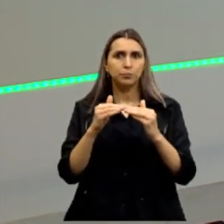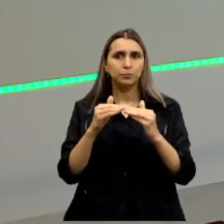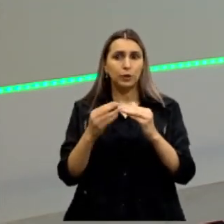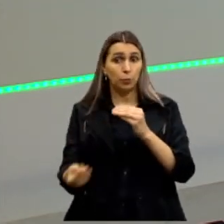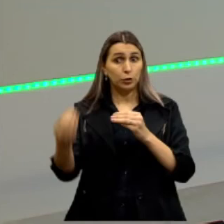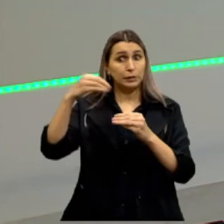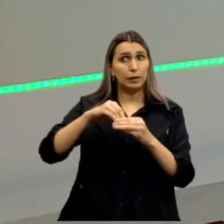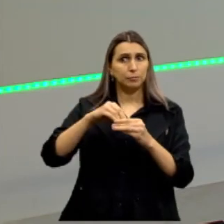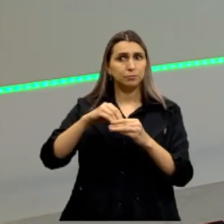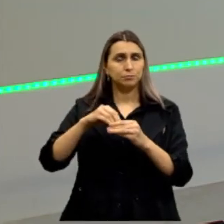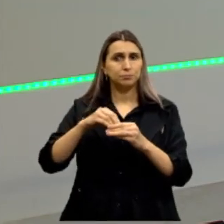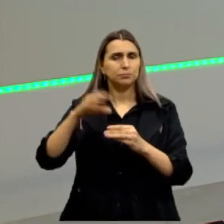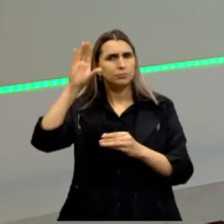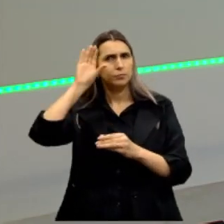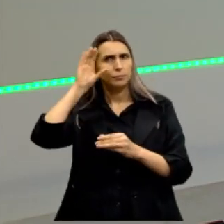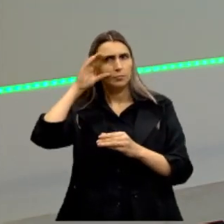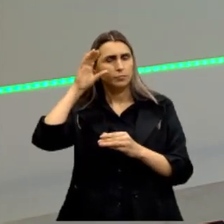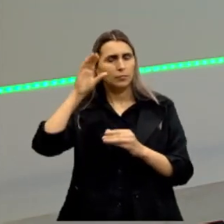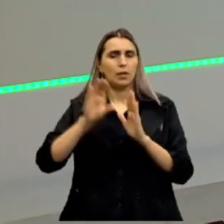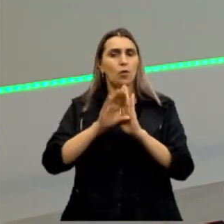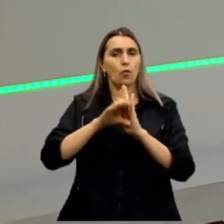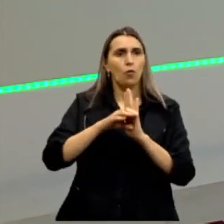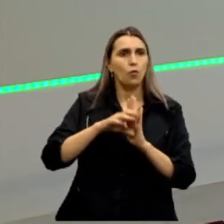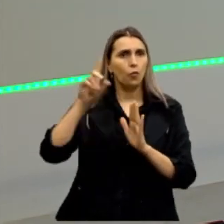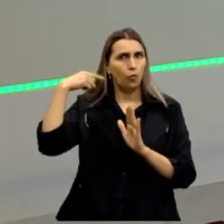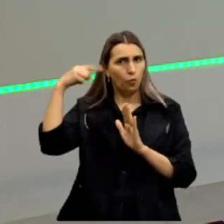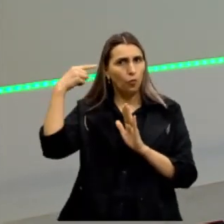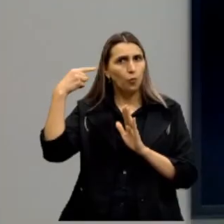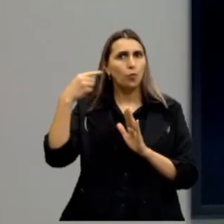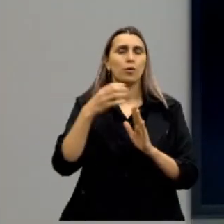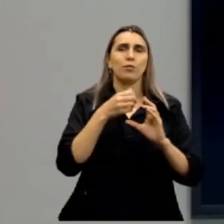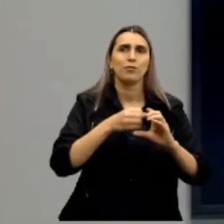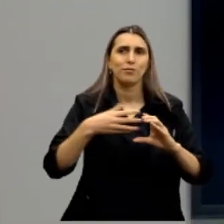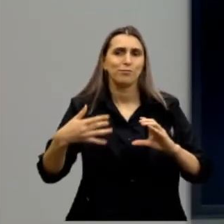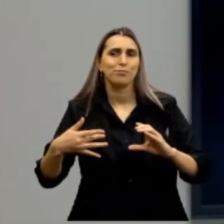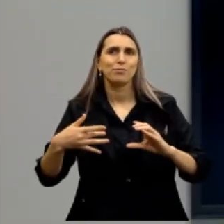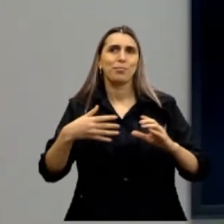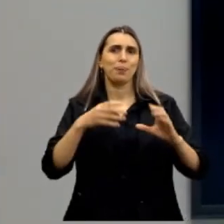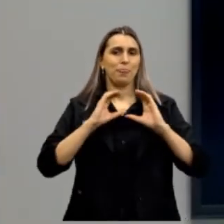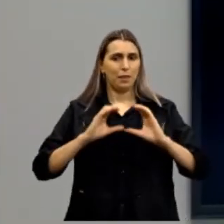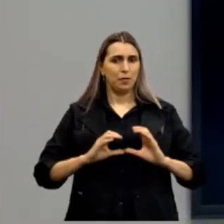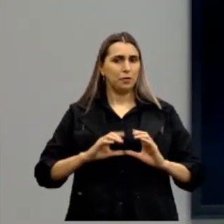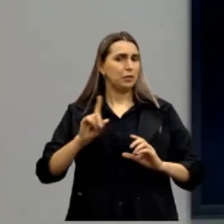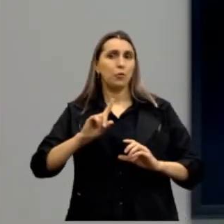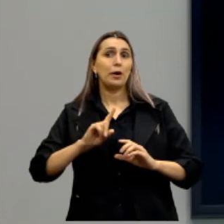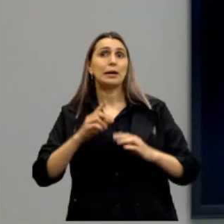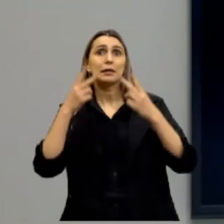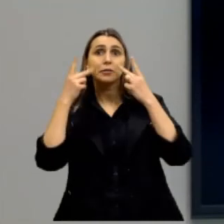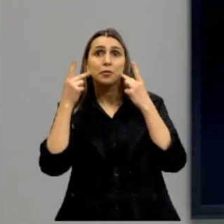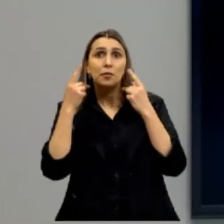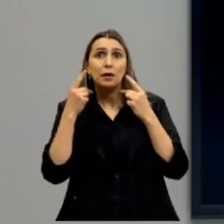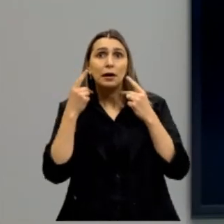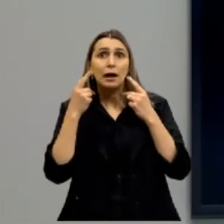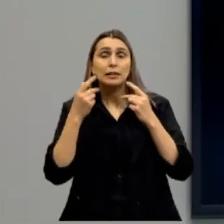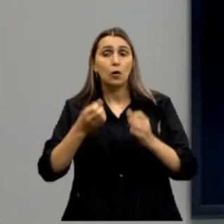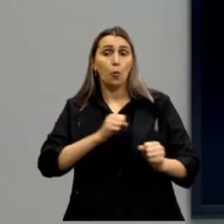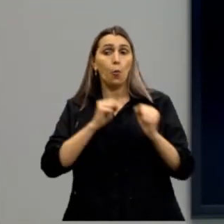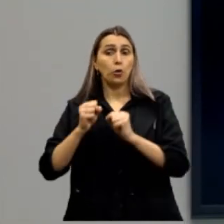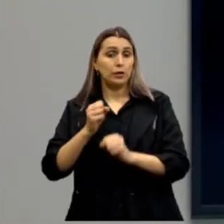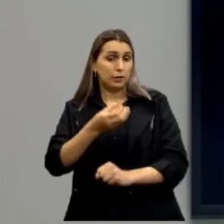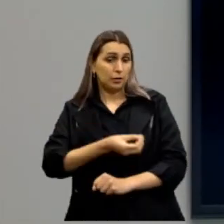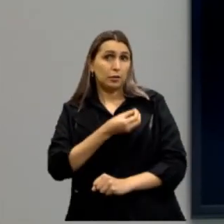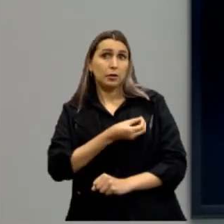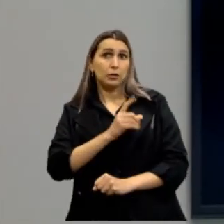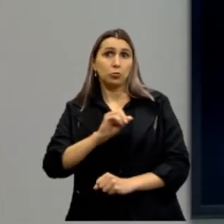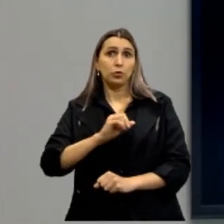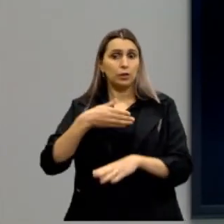E o conceito de loucura para caracterizar comportamentos considerados anormais e aí tem o biopoder, todo aquele